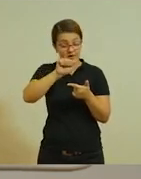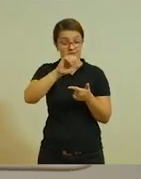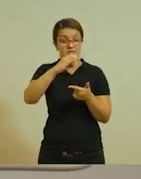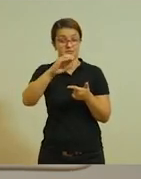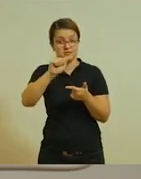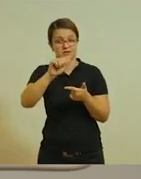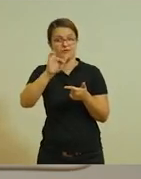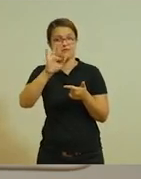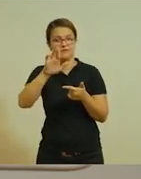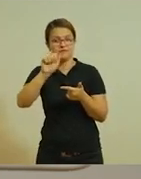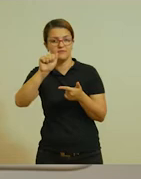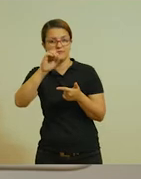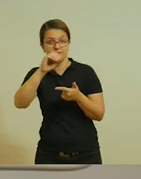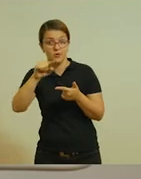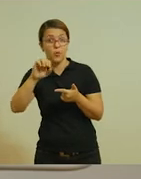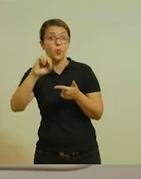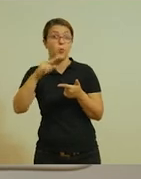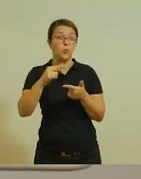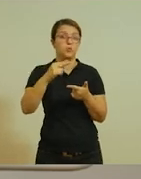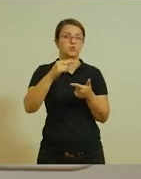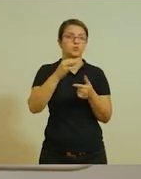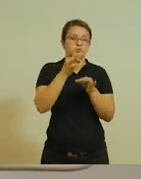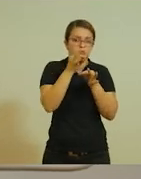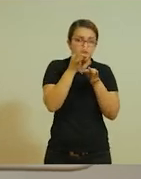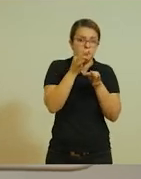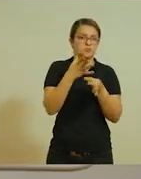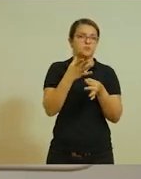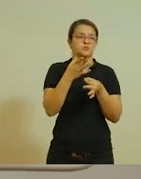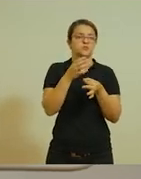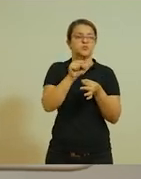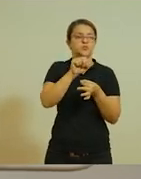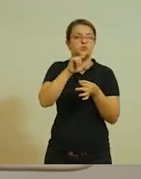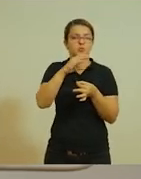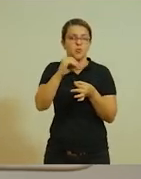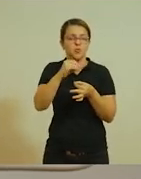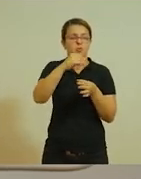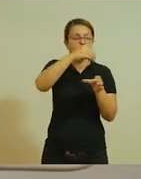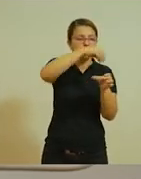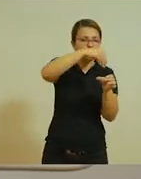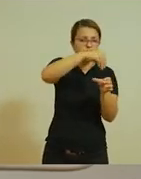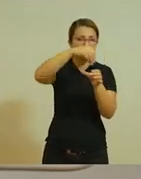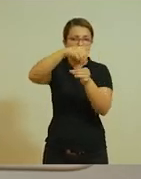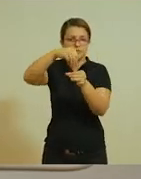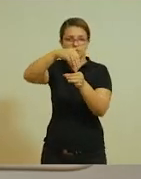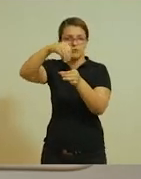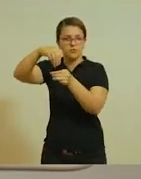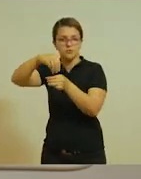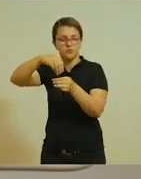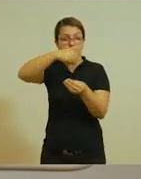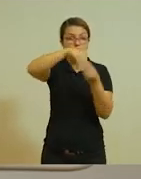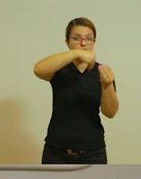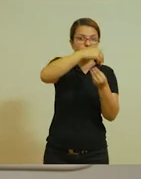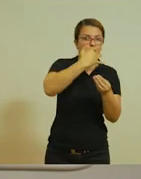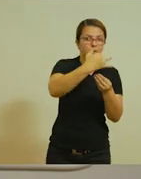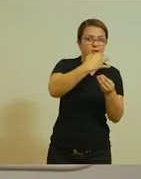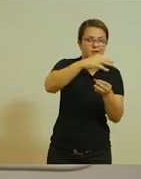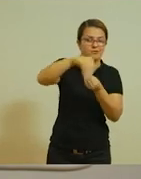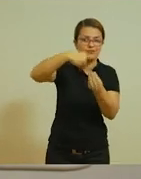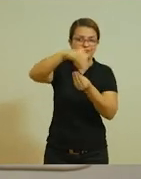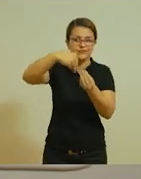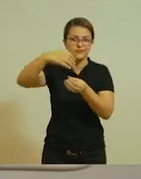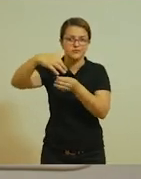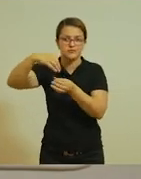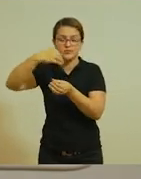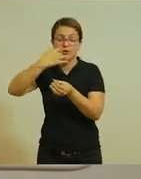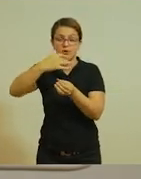Vai misturando um pouquinho e vai dando o tom que vocês quiserem, tá? Com a tinta preparada, é interessante